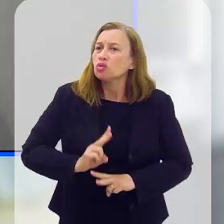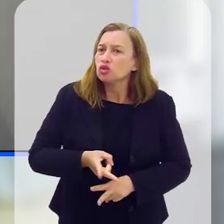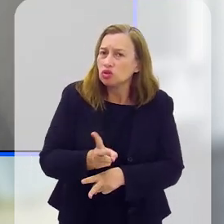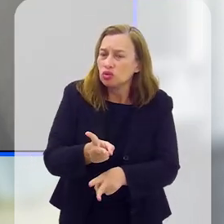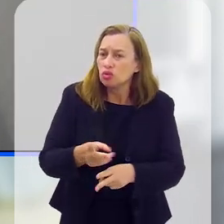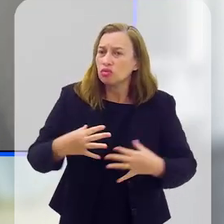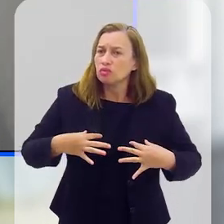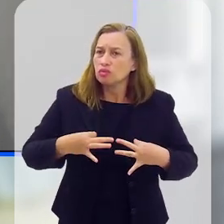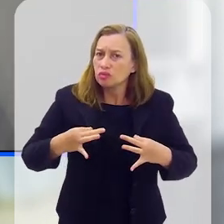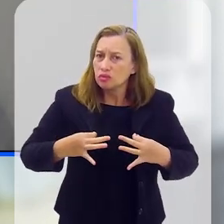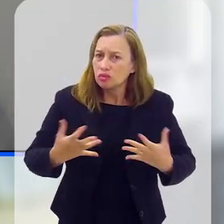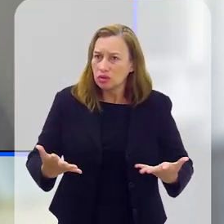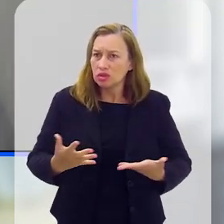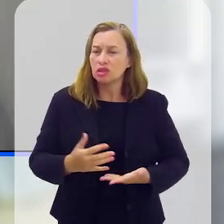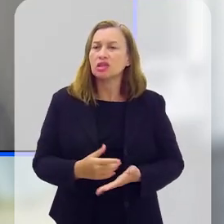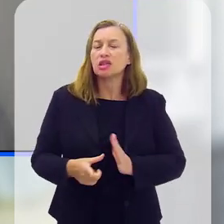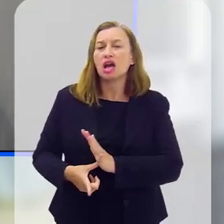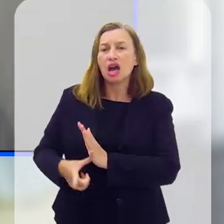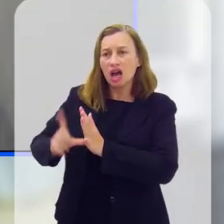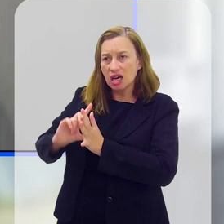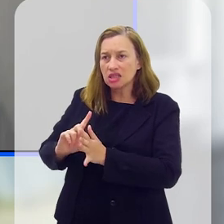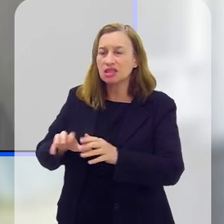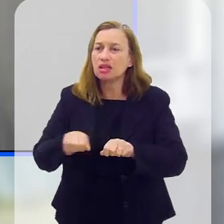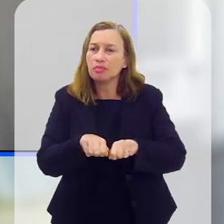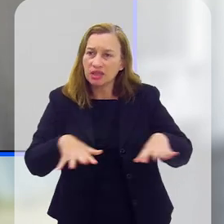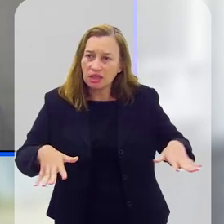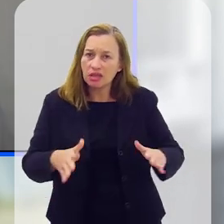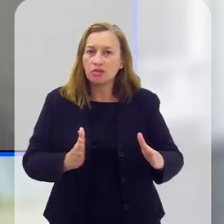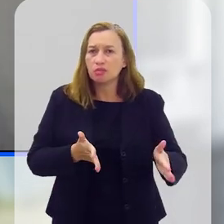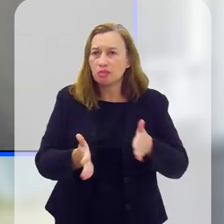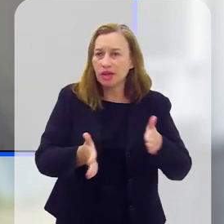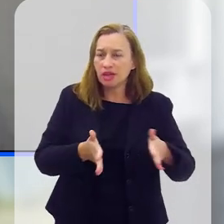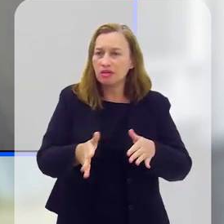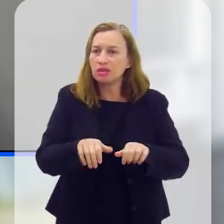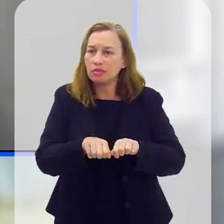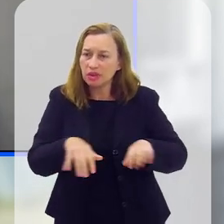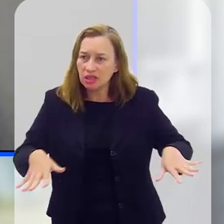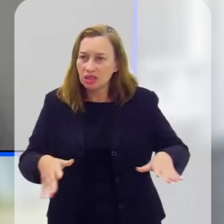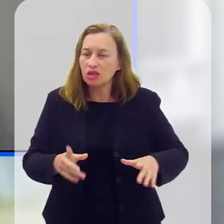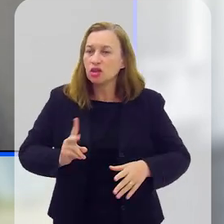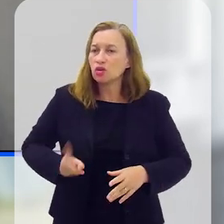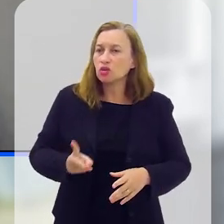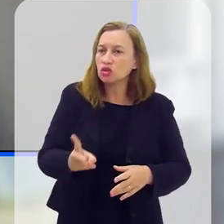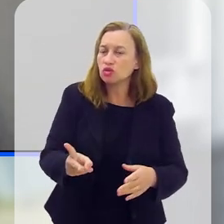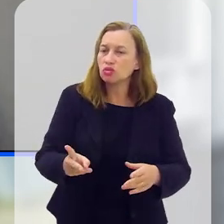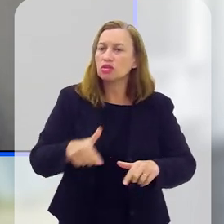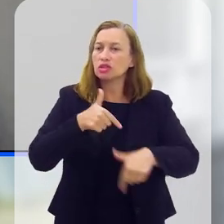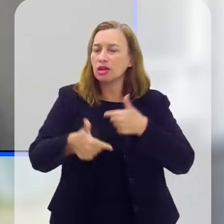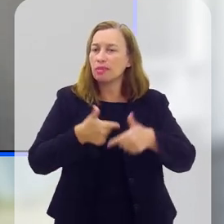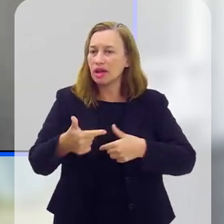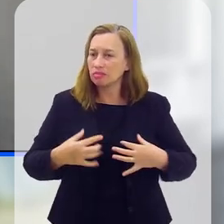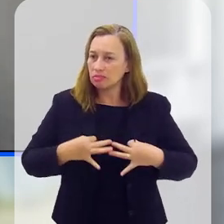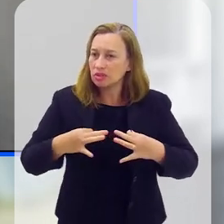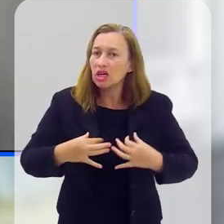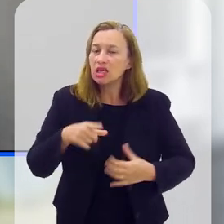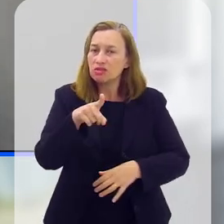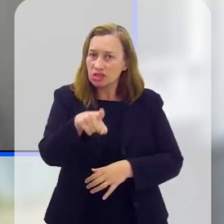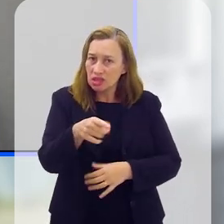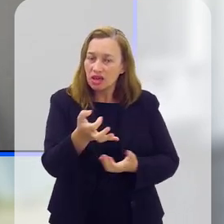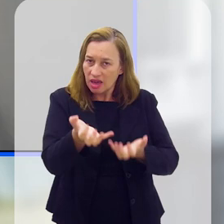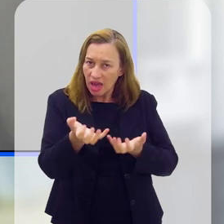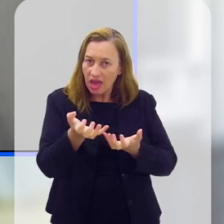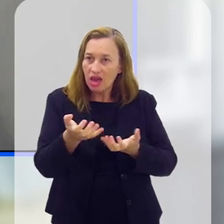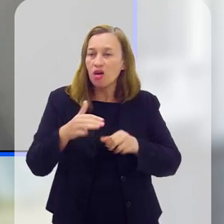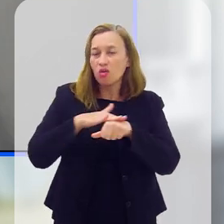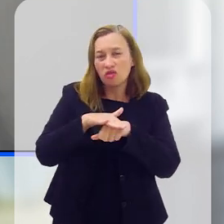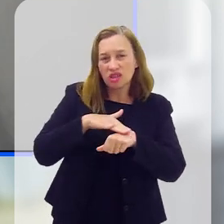continuamos disponíveis, estávamos antes da pandemia, durante a pandemia, e continuamos disponíveis, se você está precisando